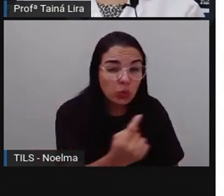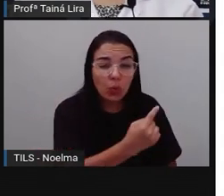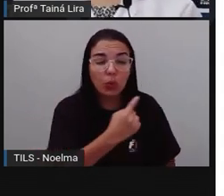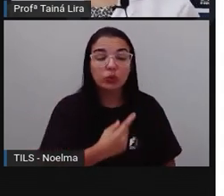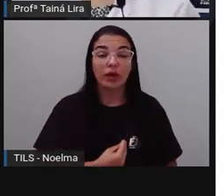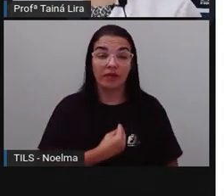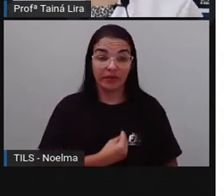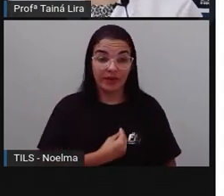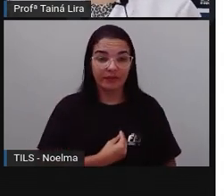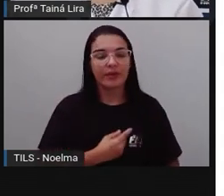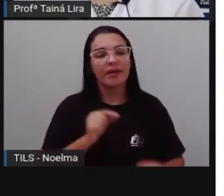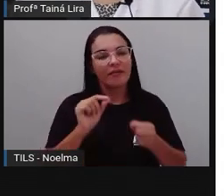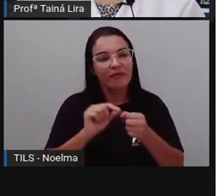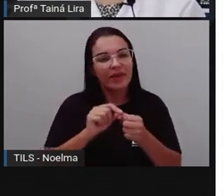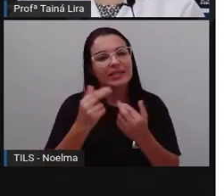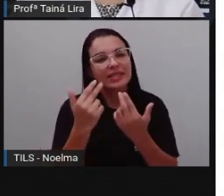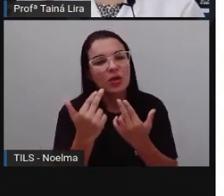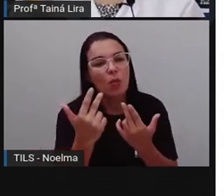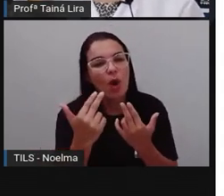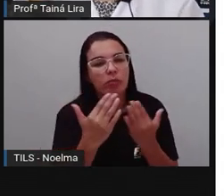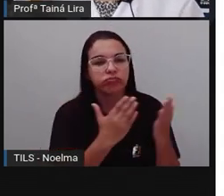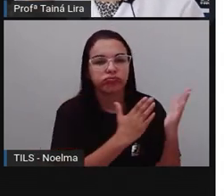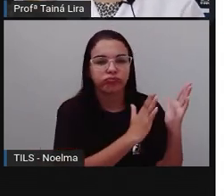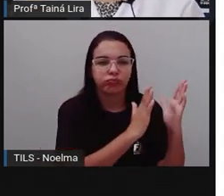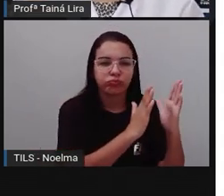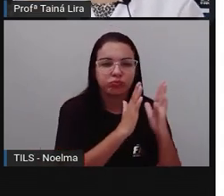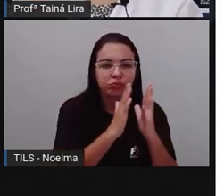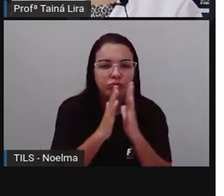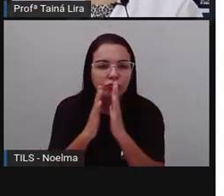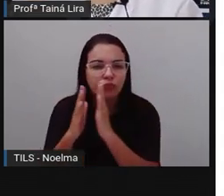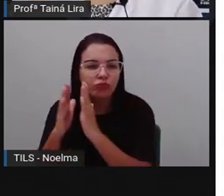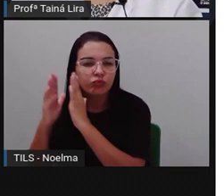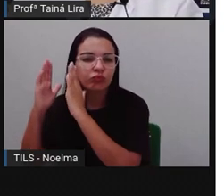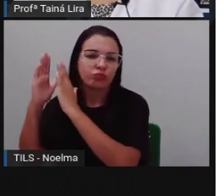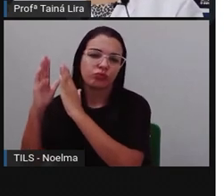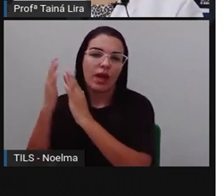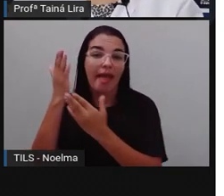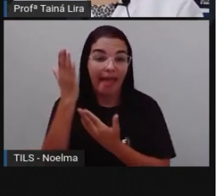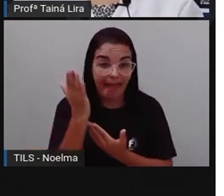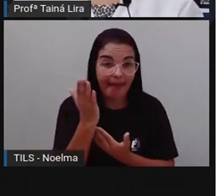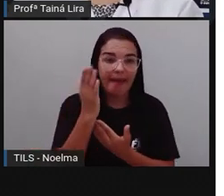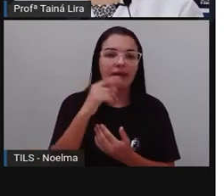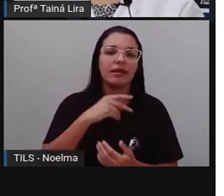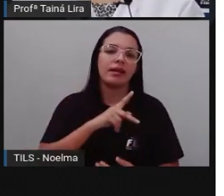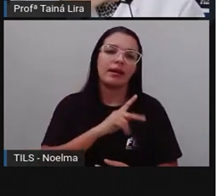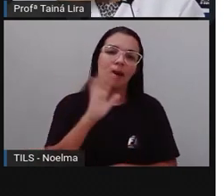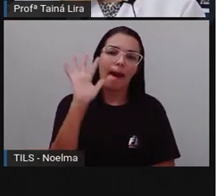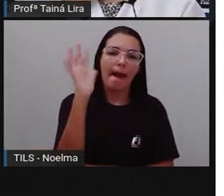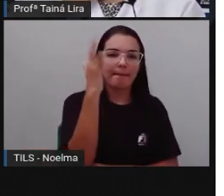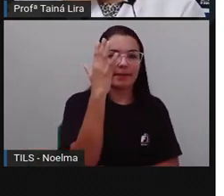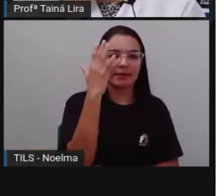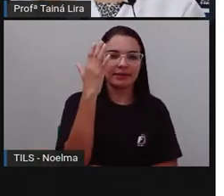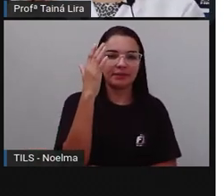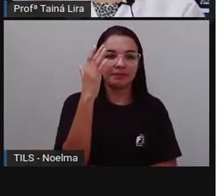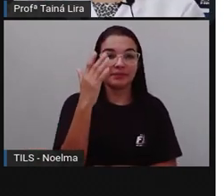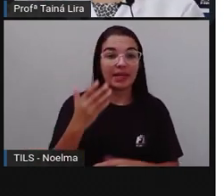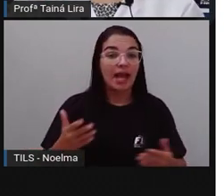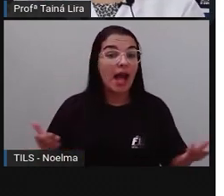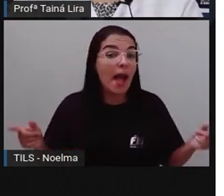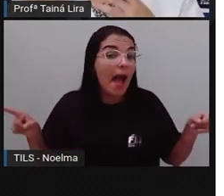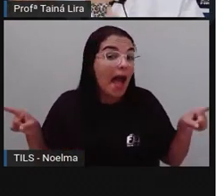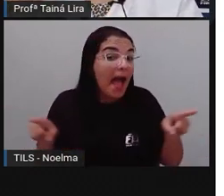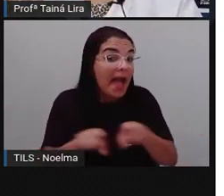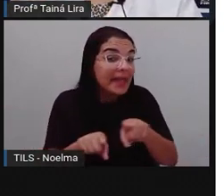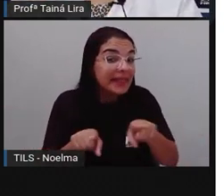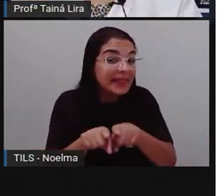Pronto, então esse é o ciclo de vida das plantas, tá certo? E aí a pró trouxe